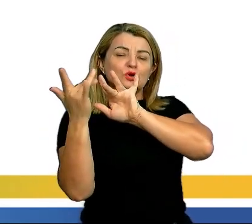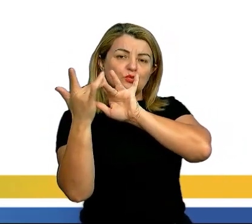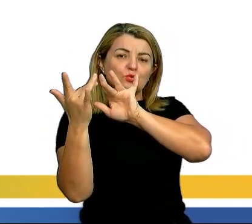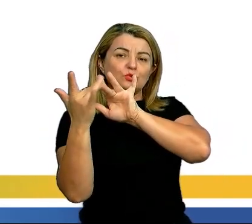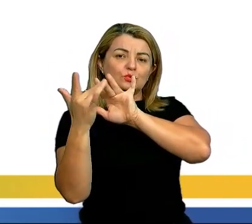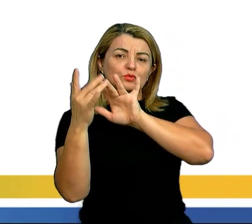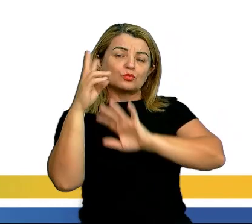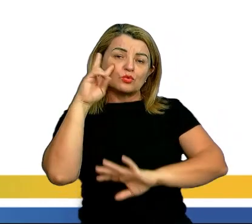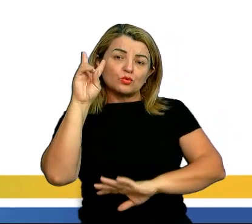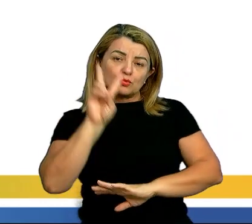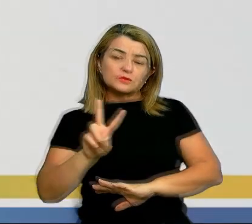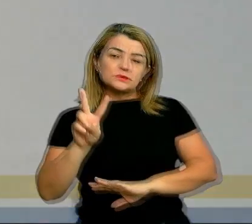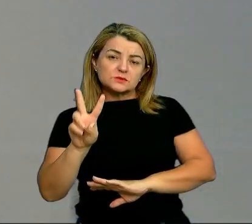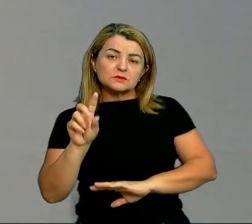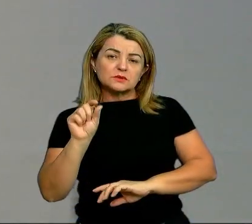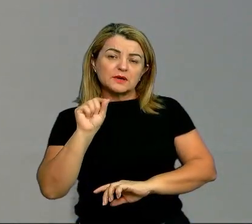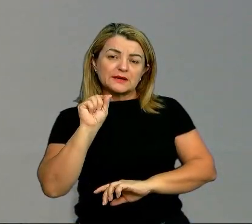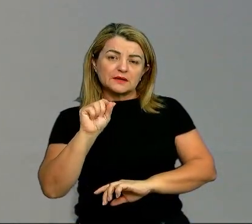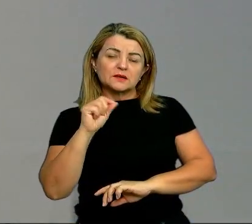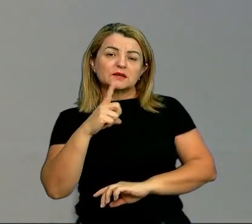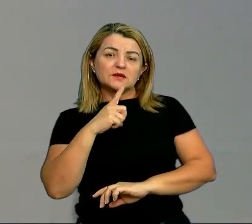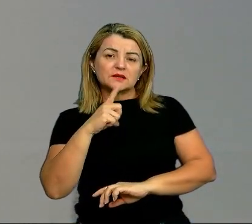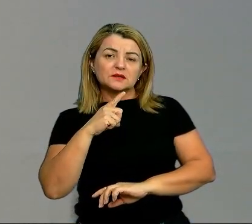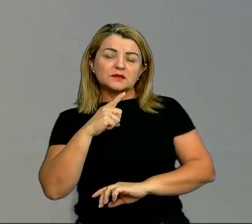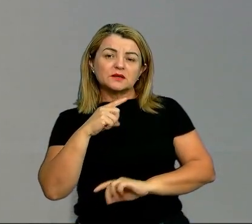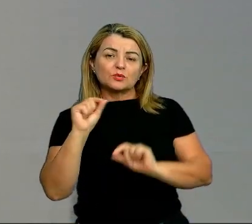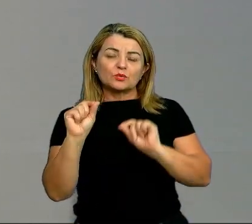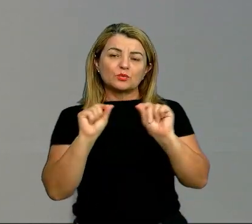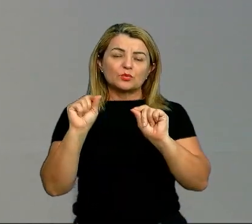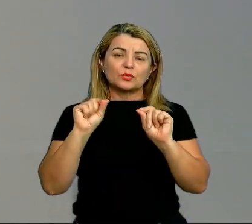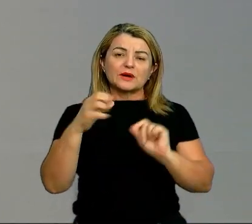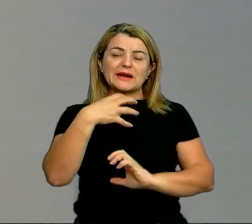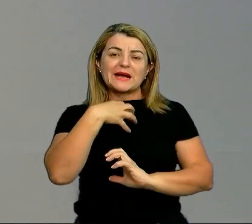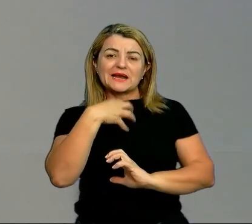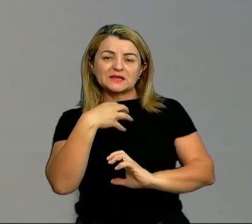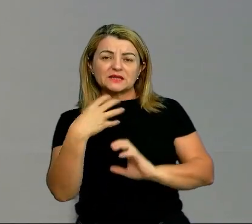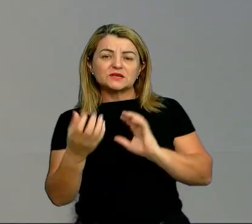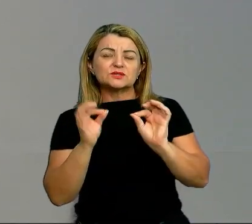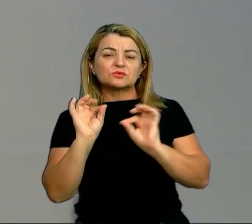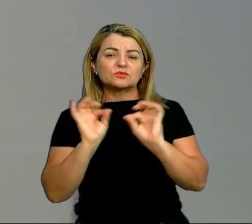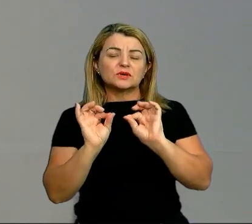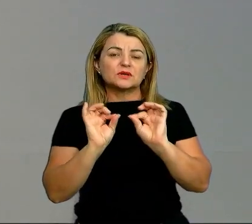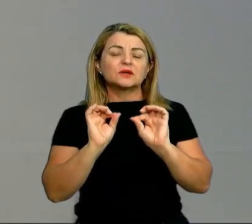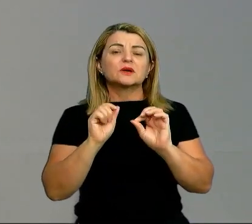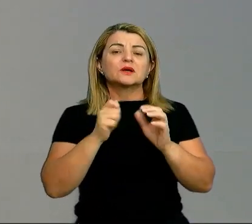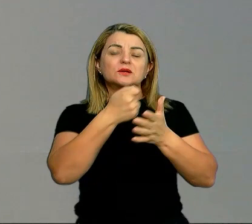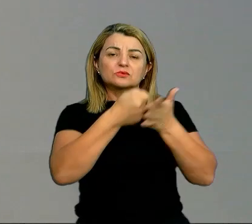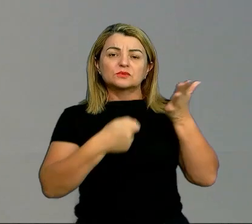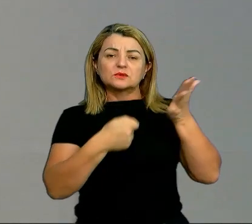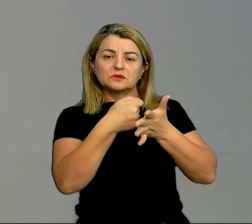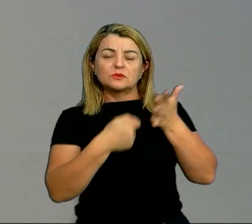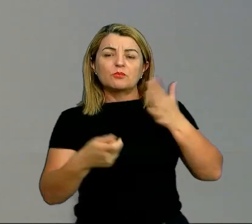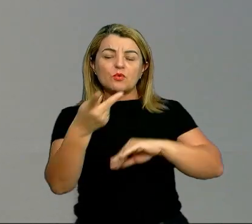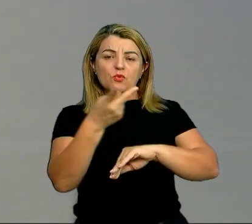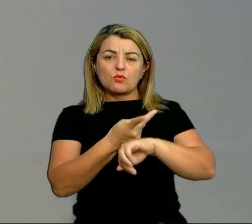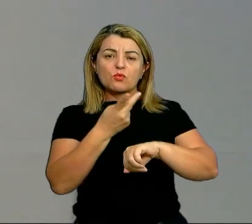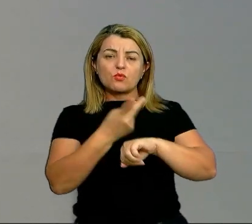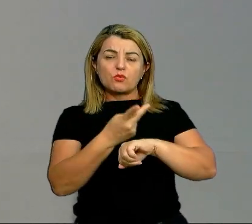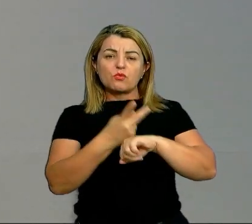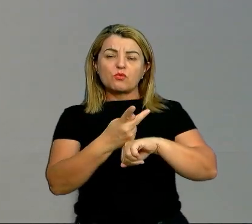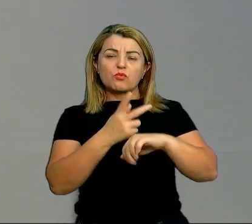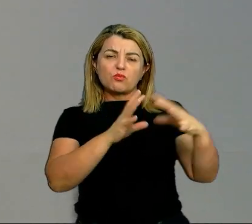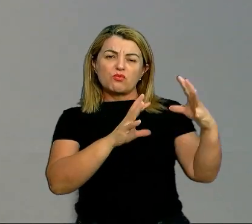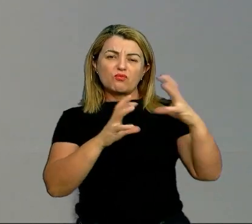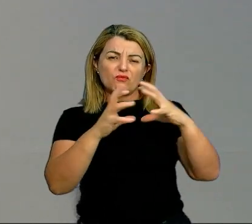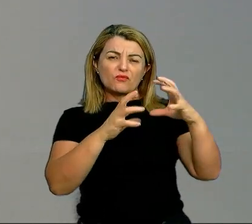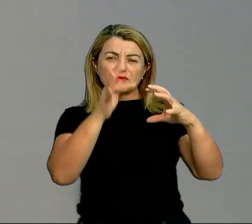Então, observa aqui que eu tenho, reflete aqui a característica dessa obra, é esse embate